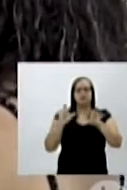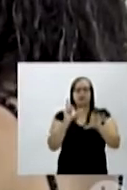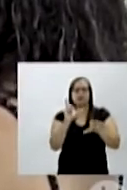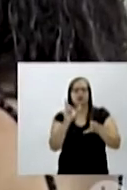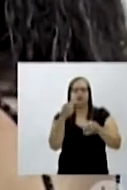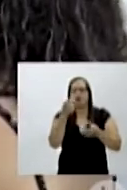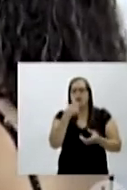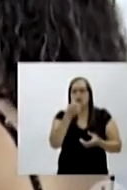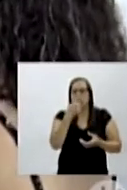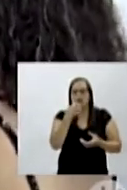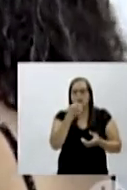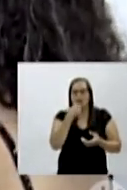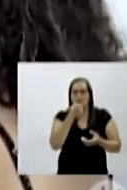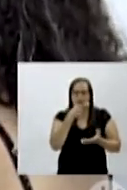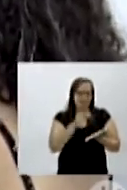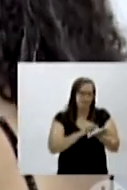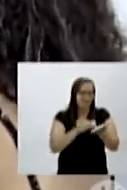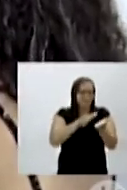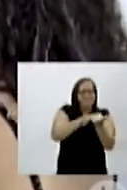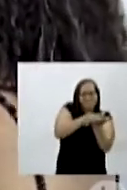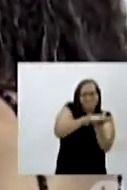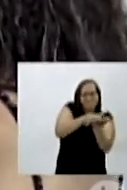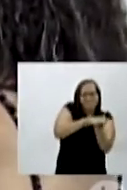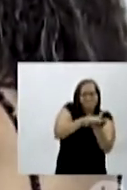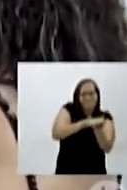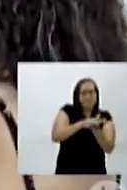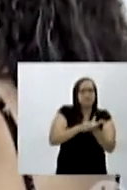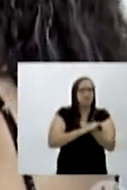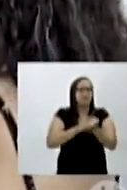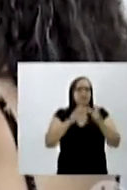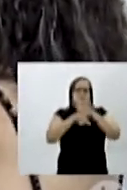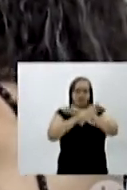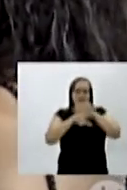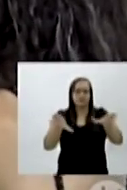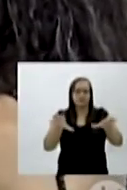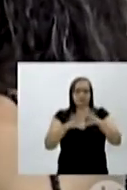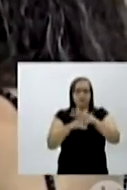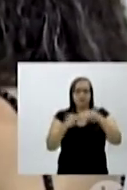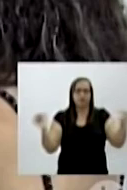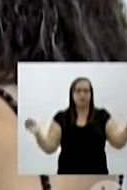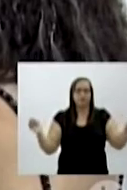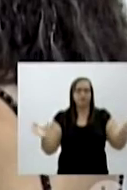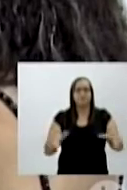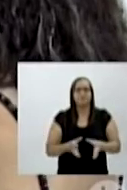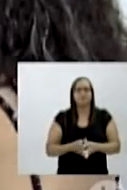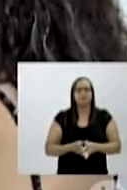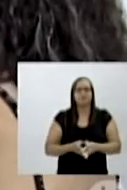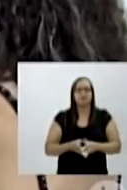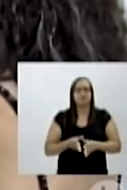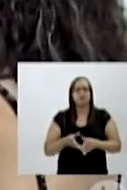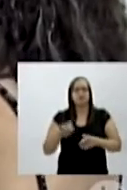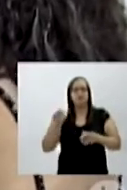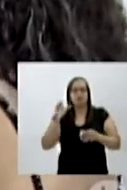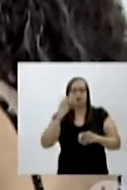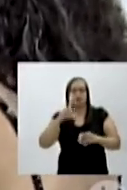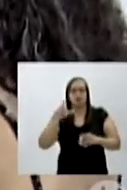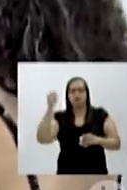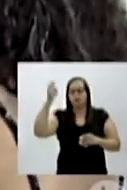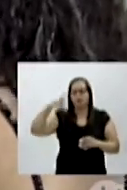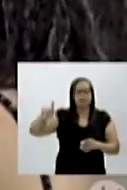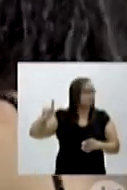O relevo dele é muito fraquinho, eu acho que talvez por causa do peso ou papelão, sei. Entendi. Faz o O de novo.